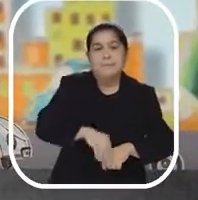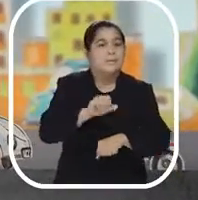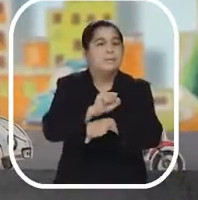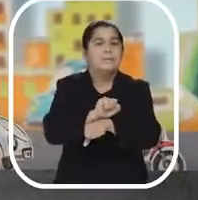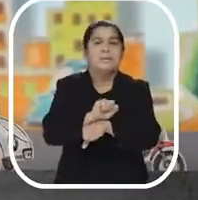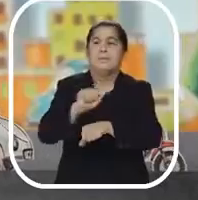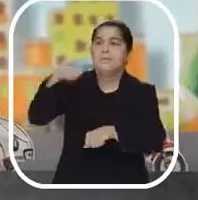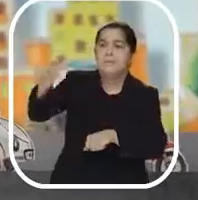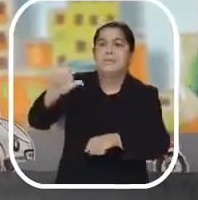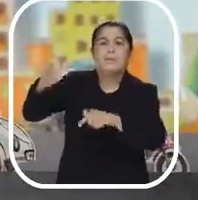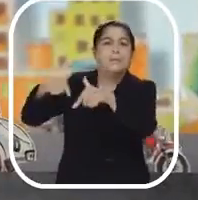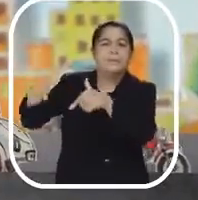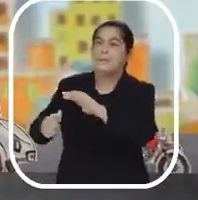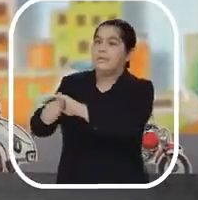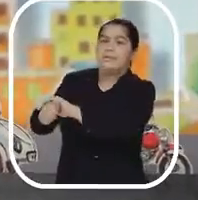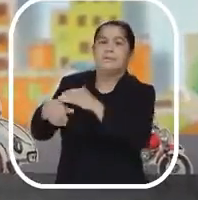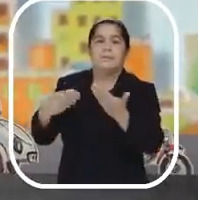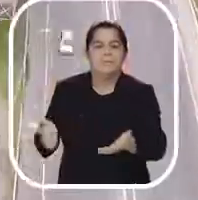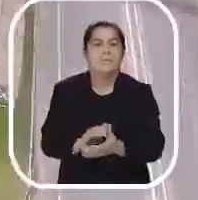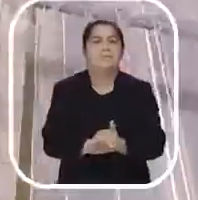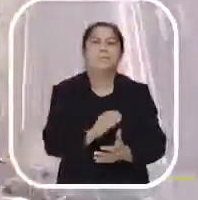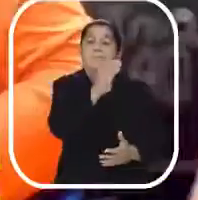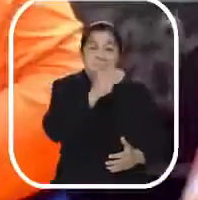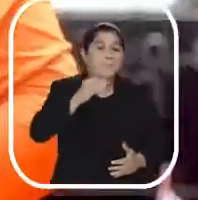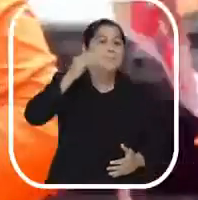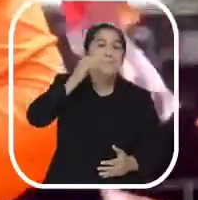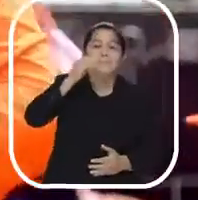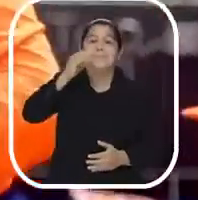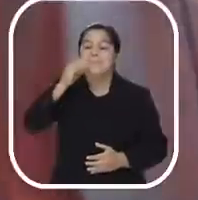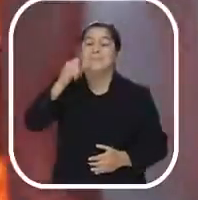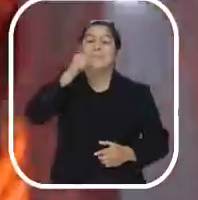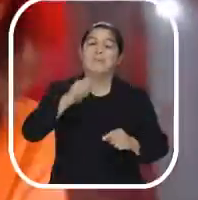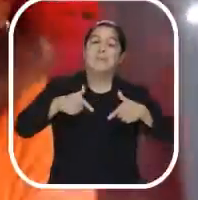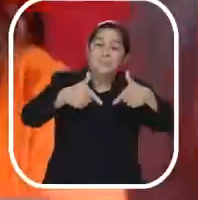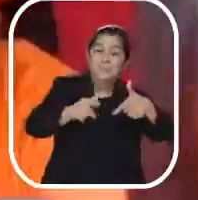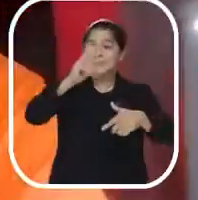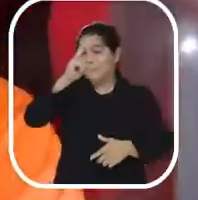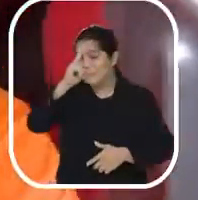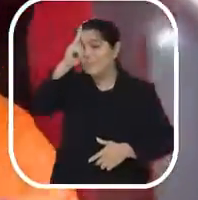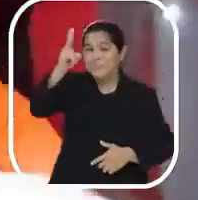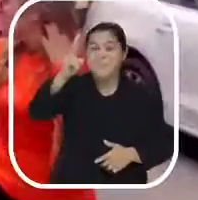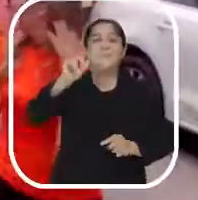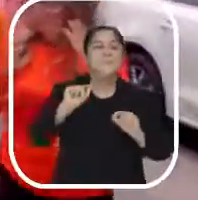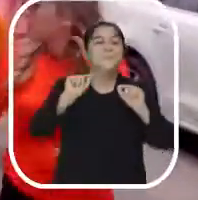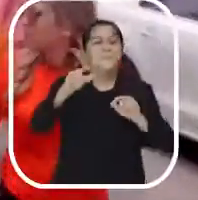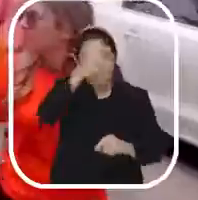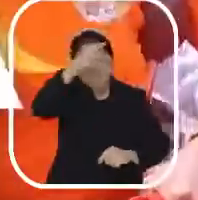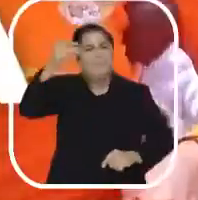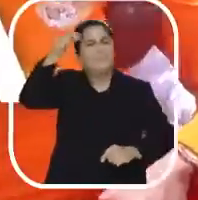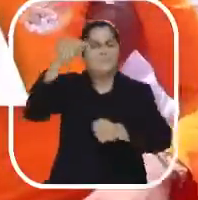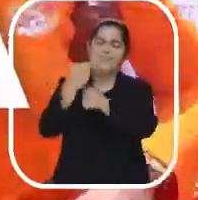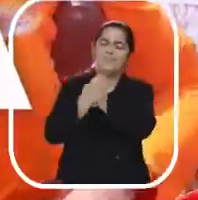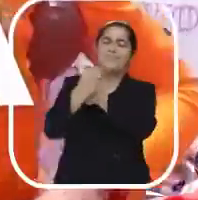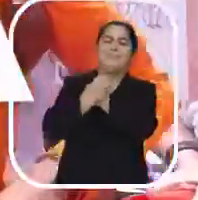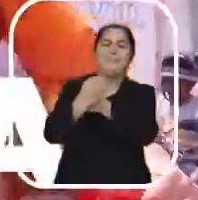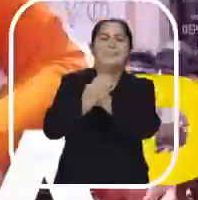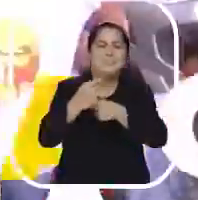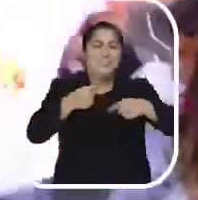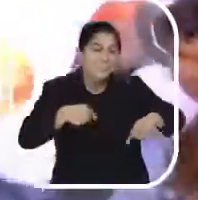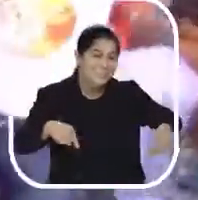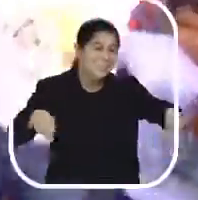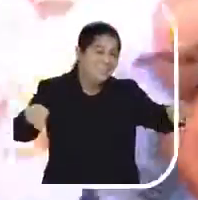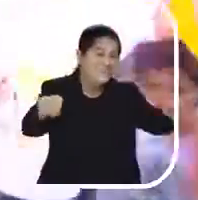aguenta mais a lentidão de cartaz. Cida é a mulher forte com o perfeito. Ela é a perfeita para